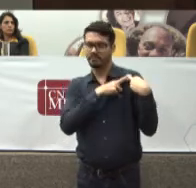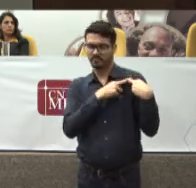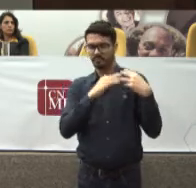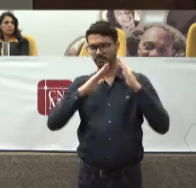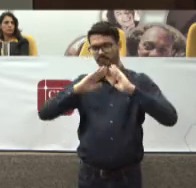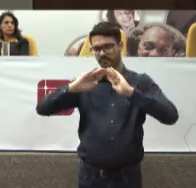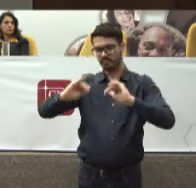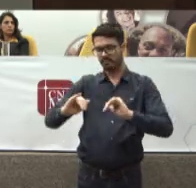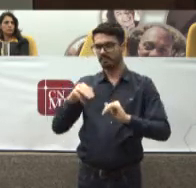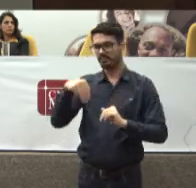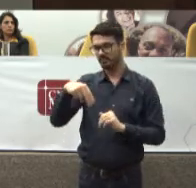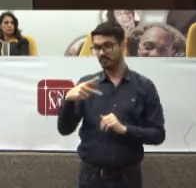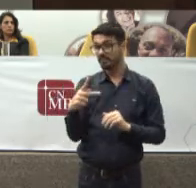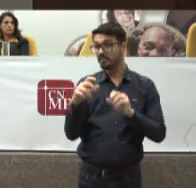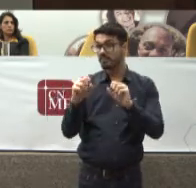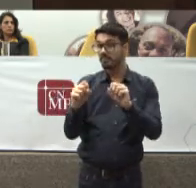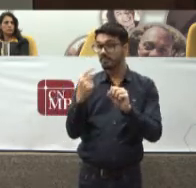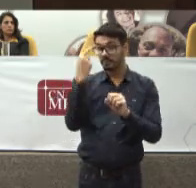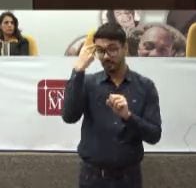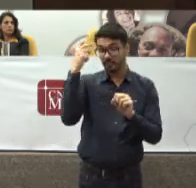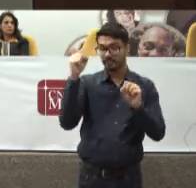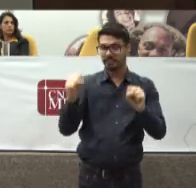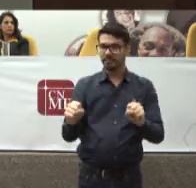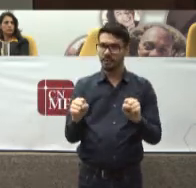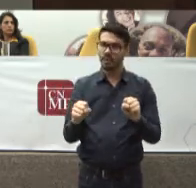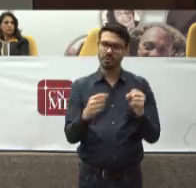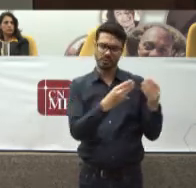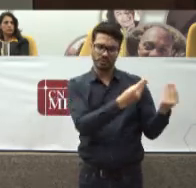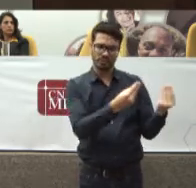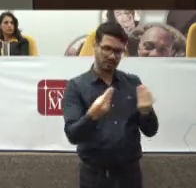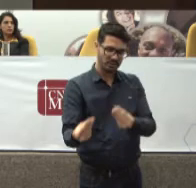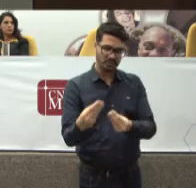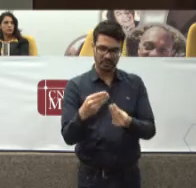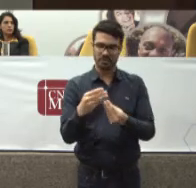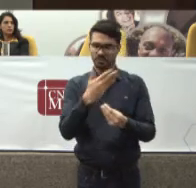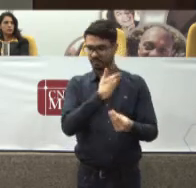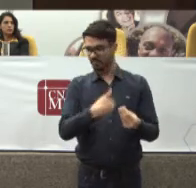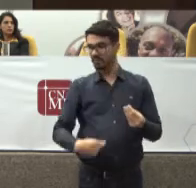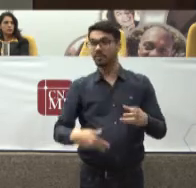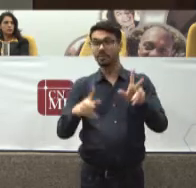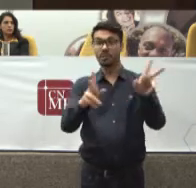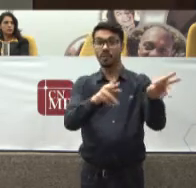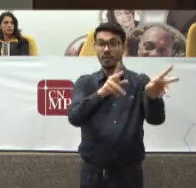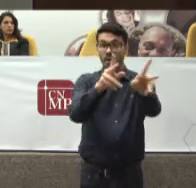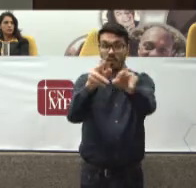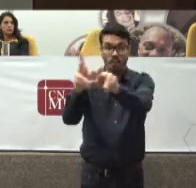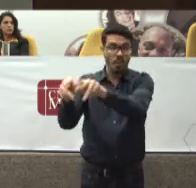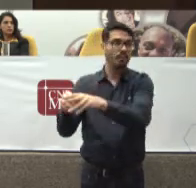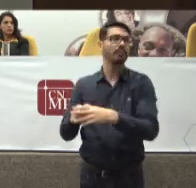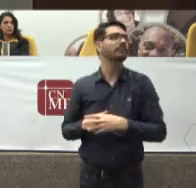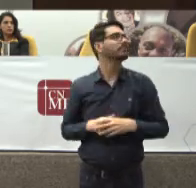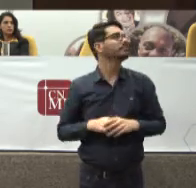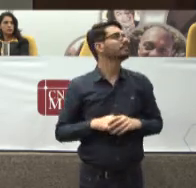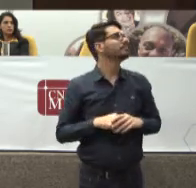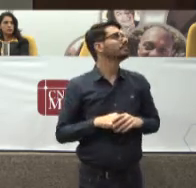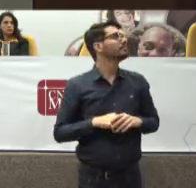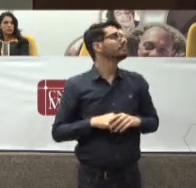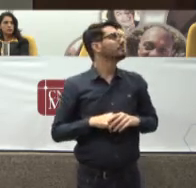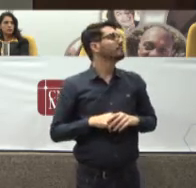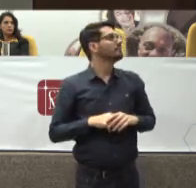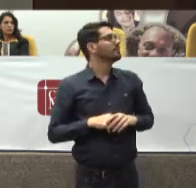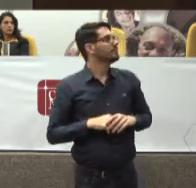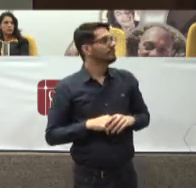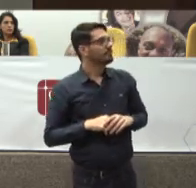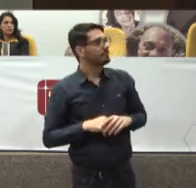ele acha Que é possível Que o Estado entregue Para todos os brasileiros Que se achem Na mesma condição Pois bem